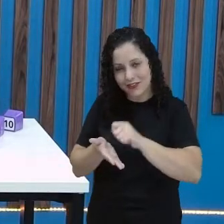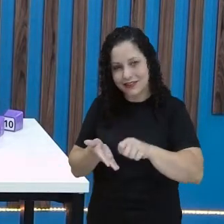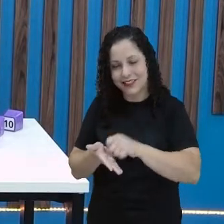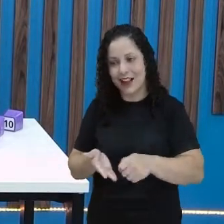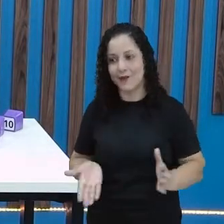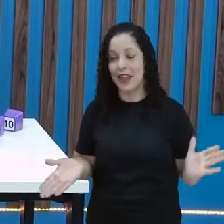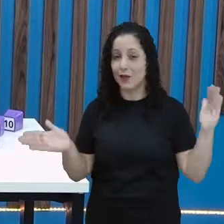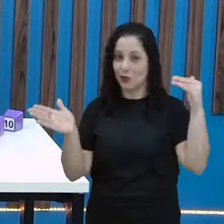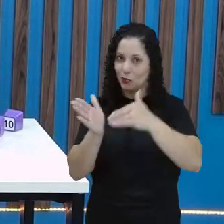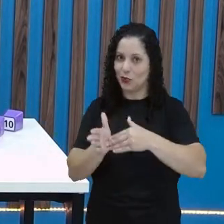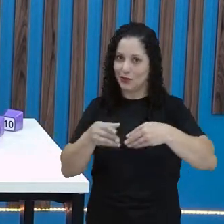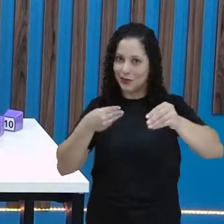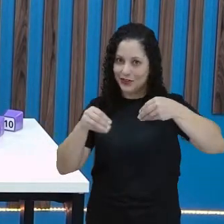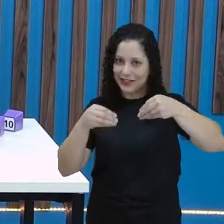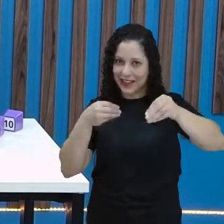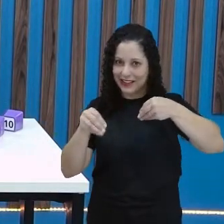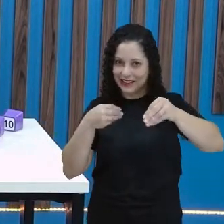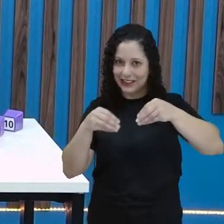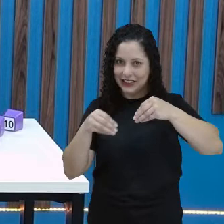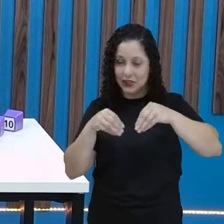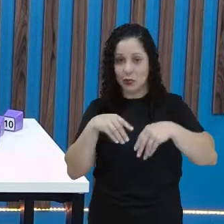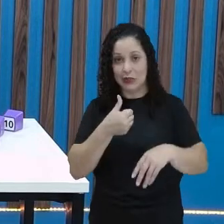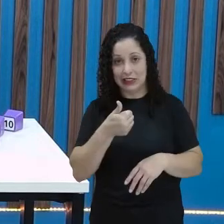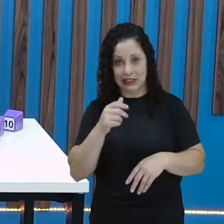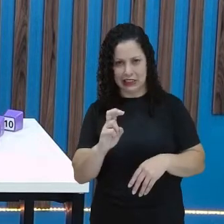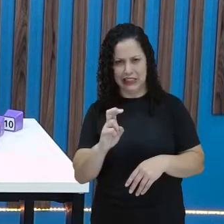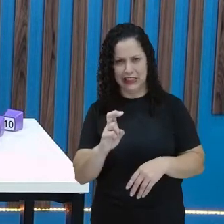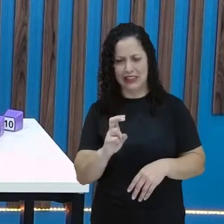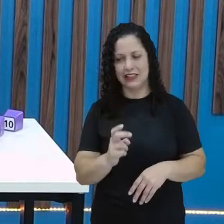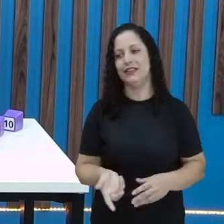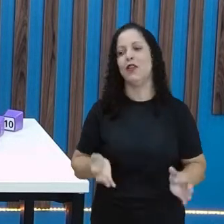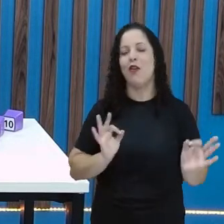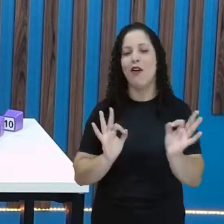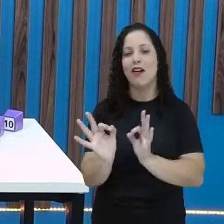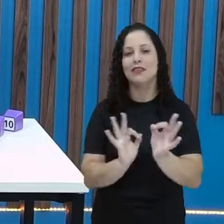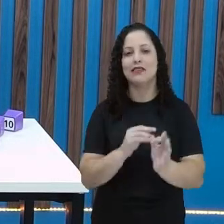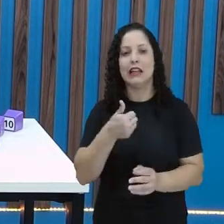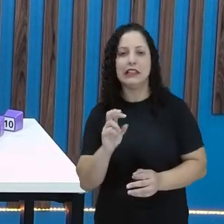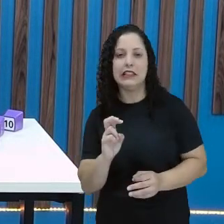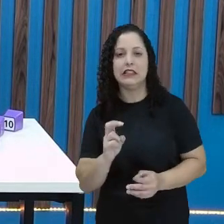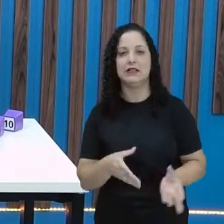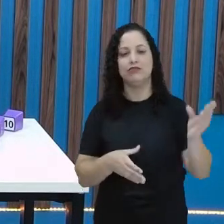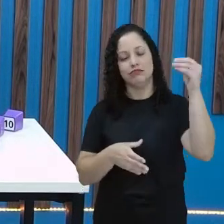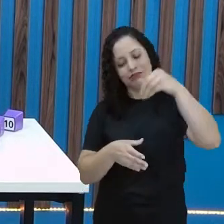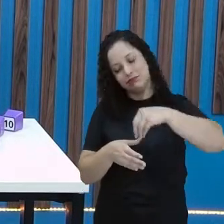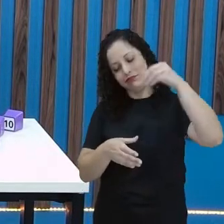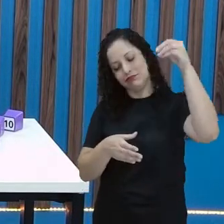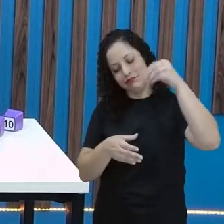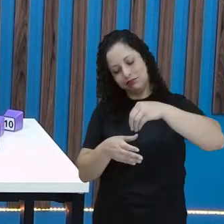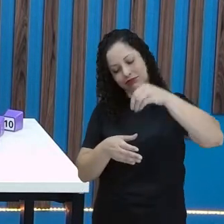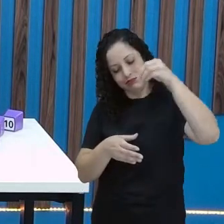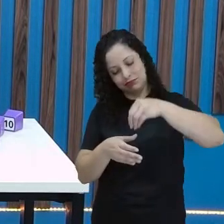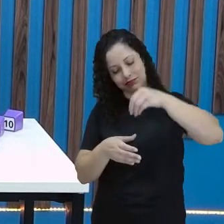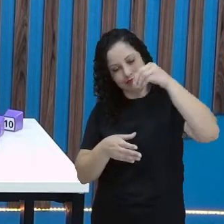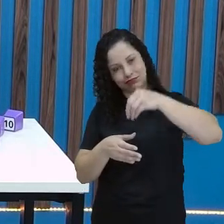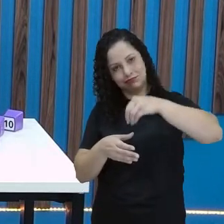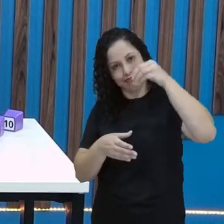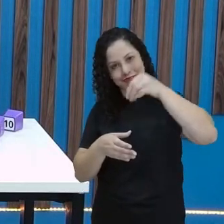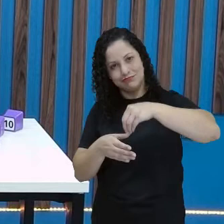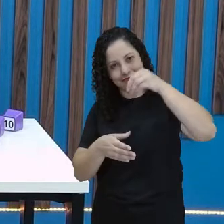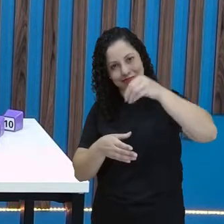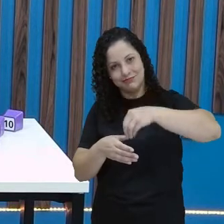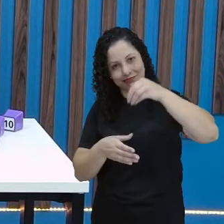último saquinho, se a gente fosse colocar, né? Que seriam quinze, eu iria colocar quinze bolinhas, ó. Uma, duas, três,